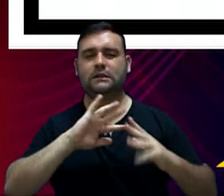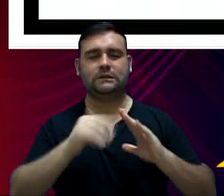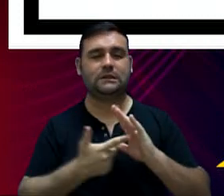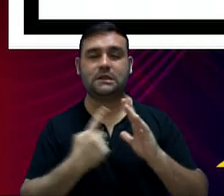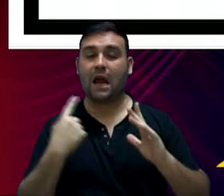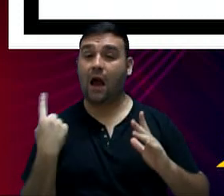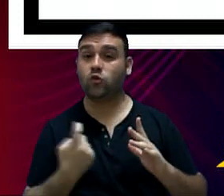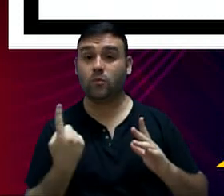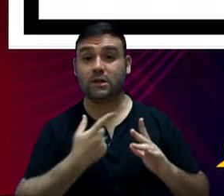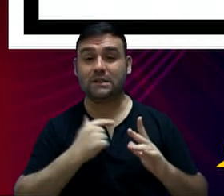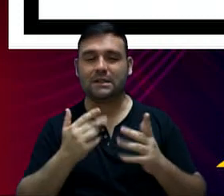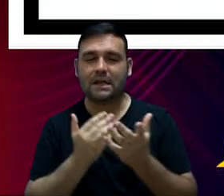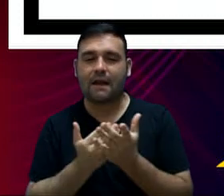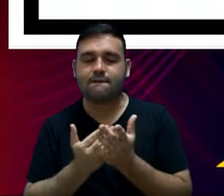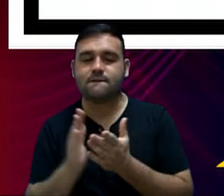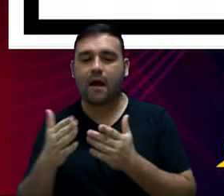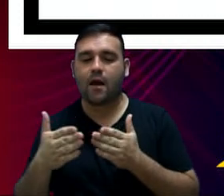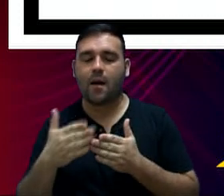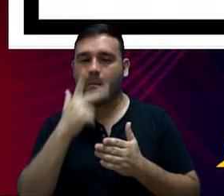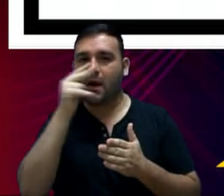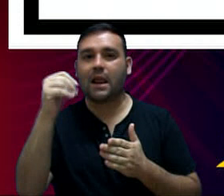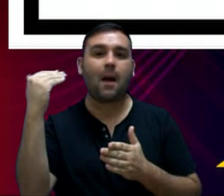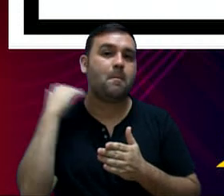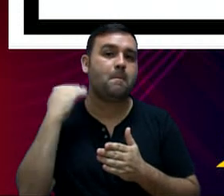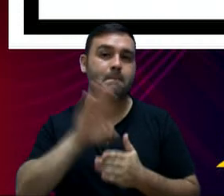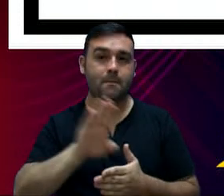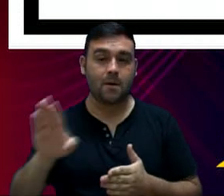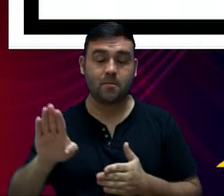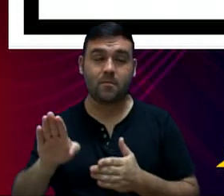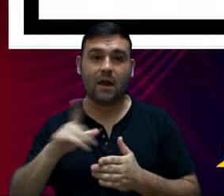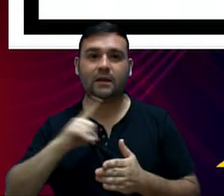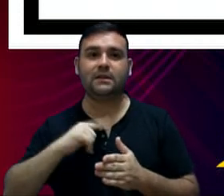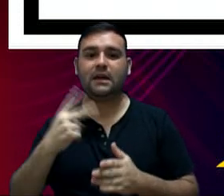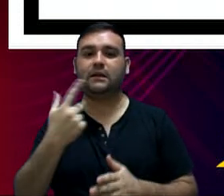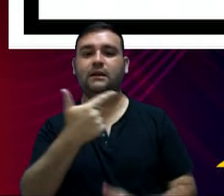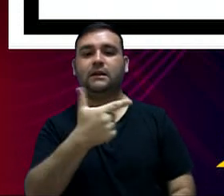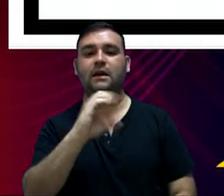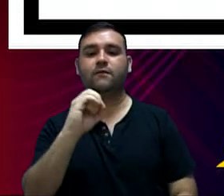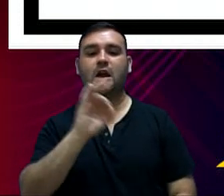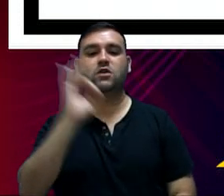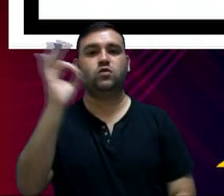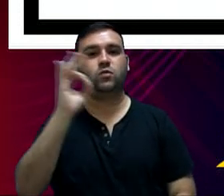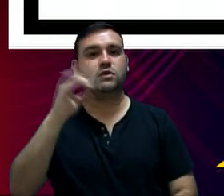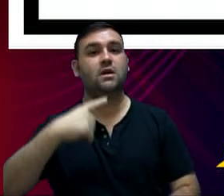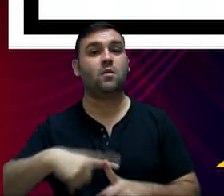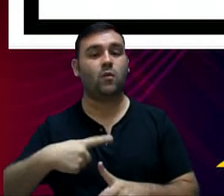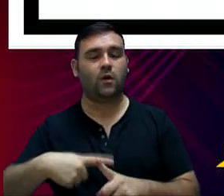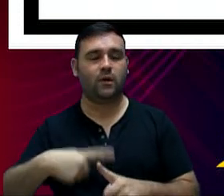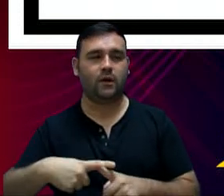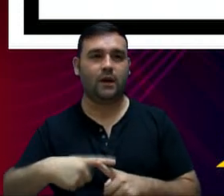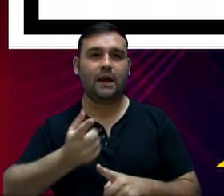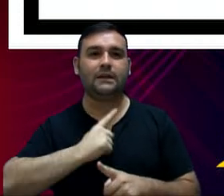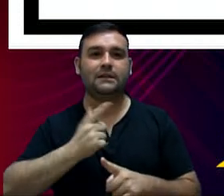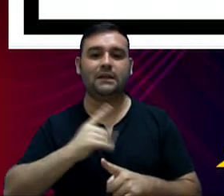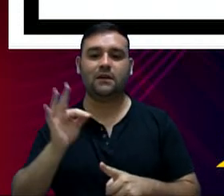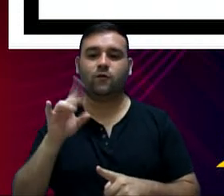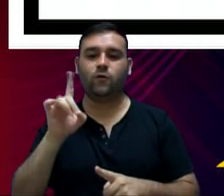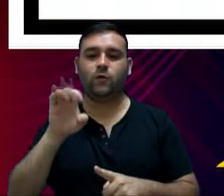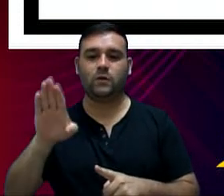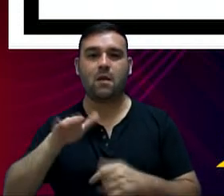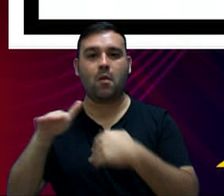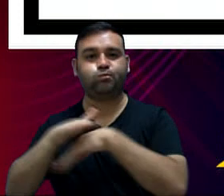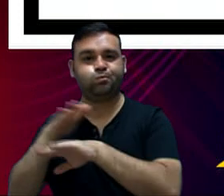automaticamente ficam retidos no Banco do Brasil 20% para constituir o Fundeb.